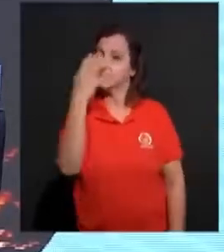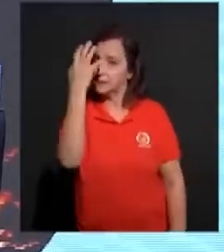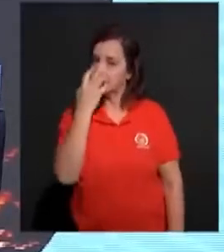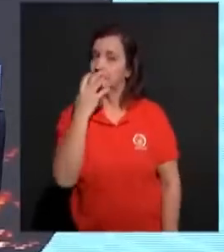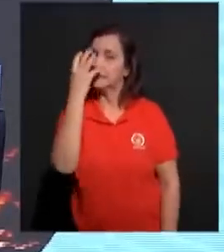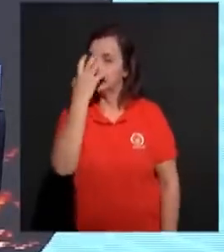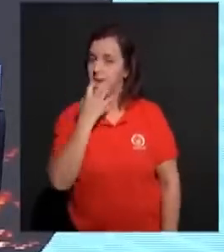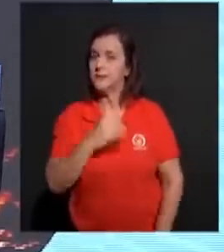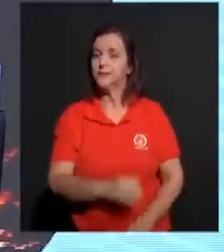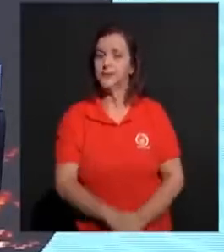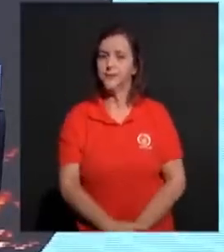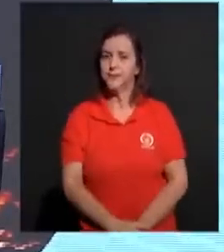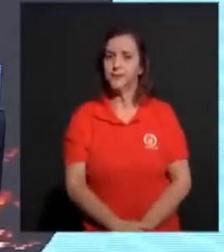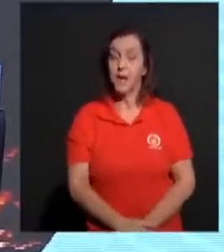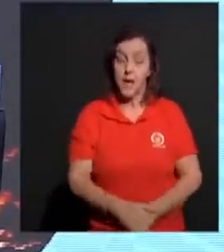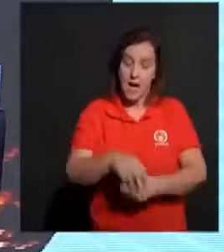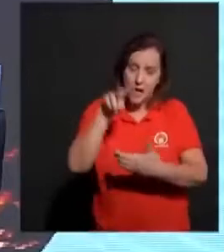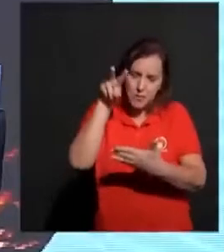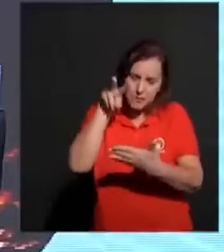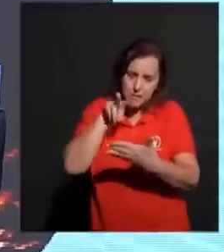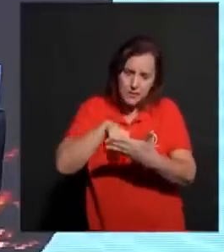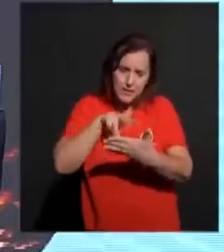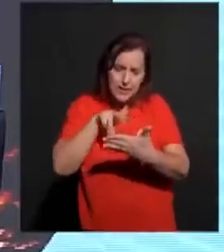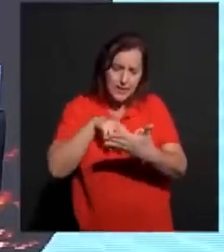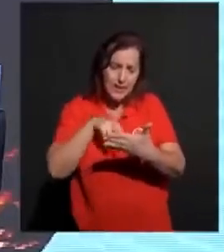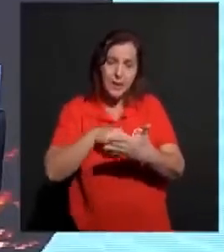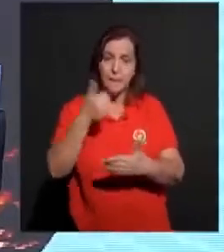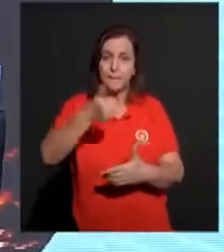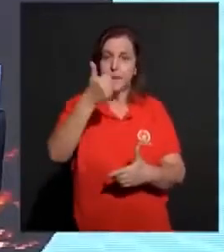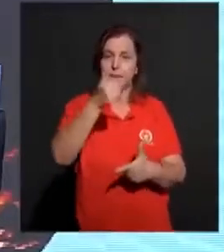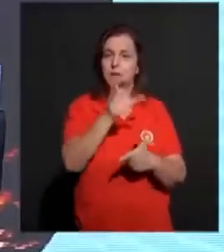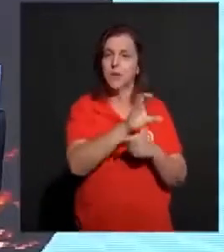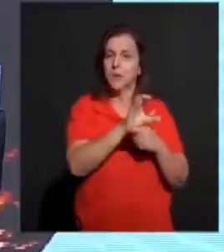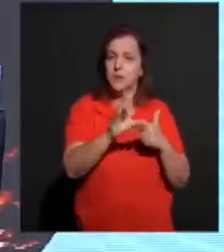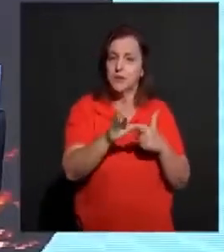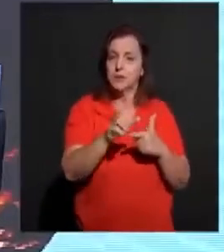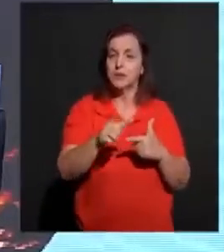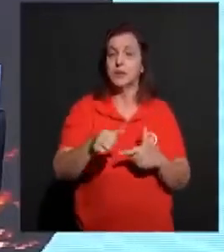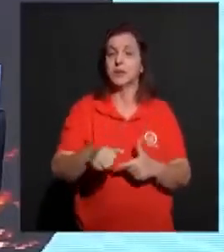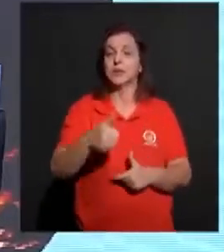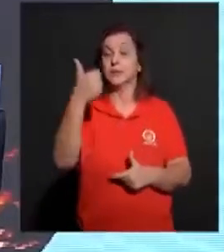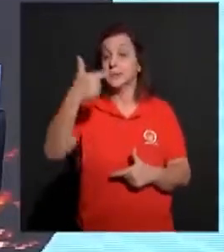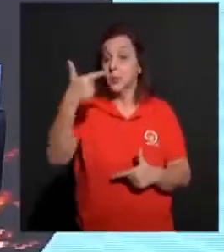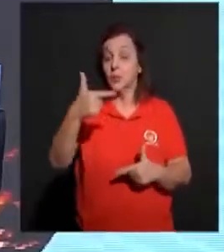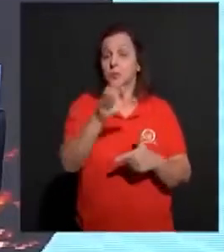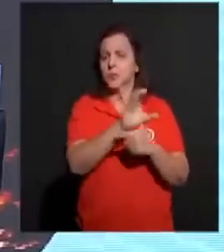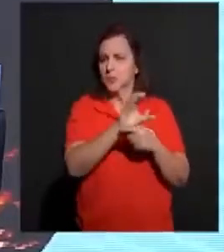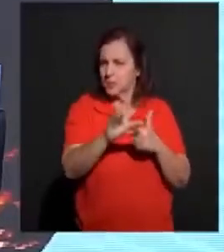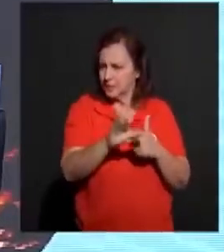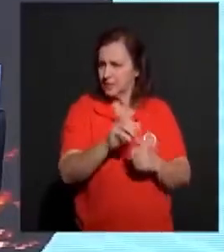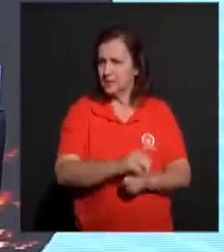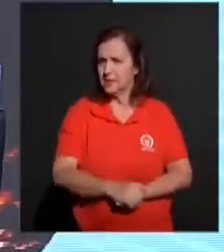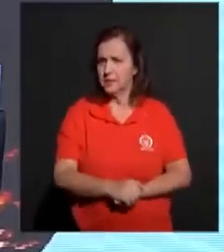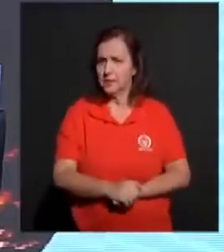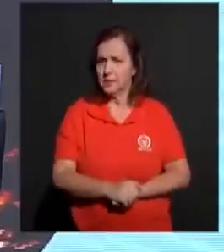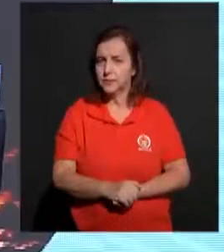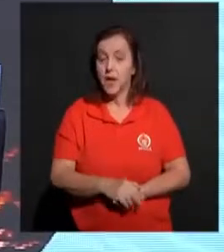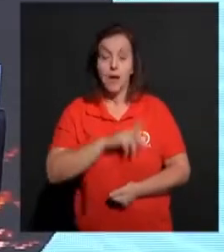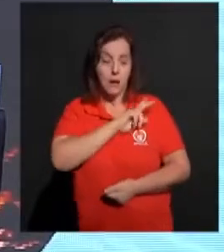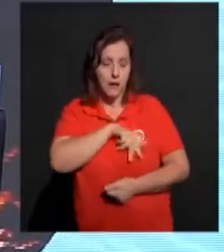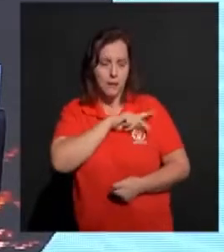E quando nós lemos aqui, 1 Coríntios, 2 Coríntios, nós vemos nas falas que Paulo